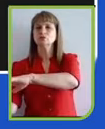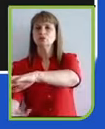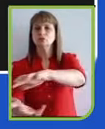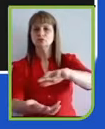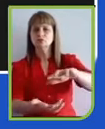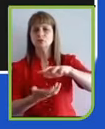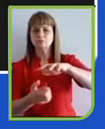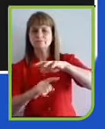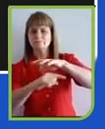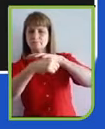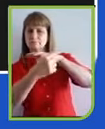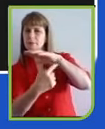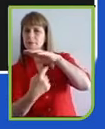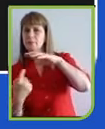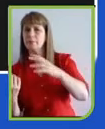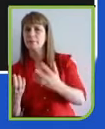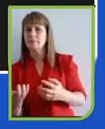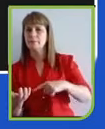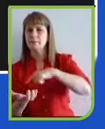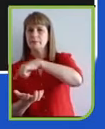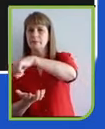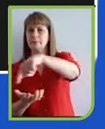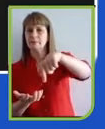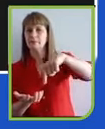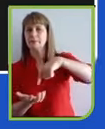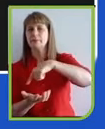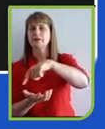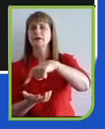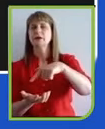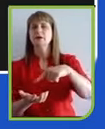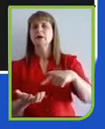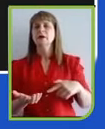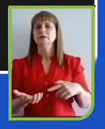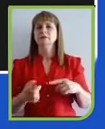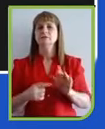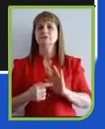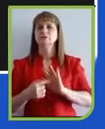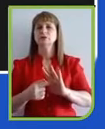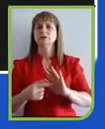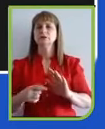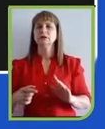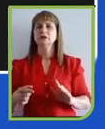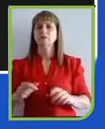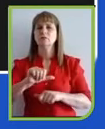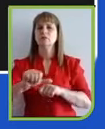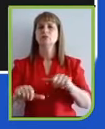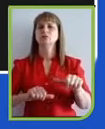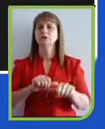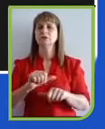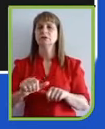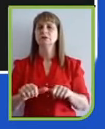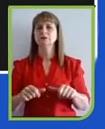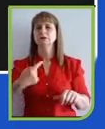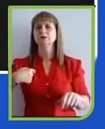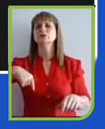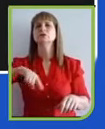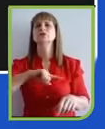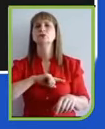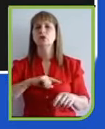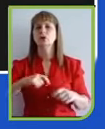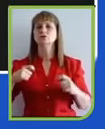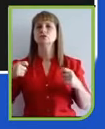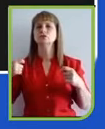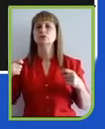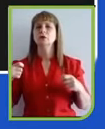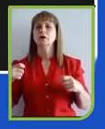aí eu citaria as mudanças climáticas, que nos tornam todos vulneráveis ao mesmo tipo de